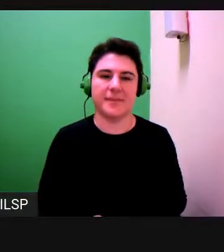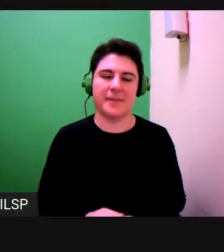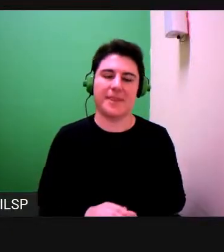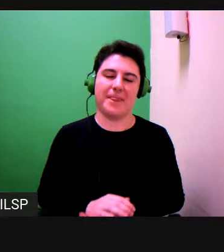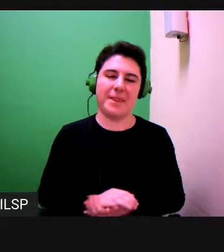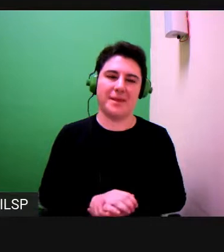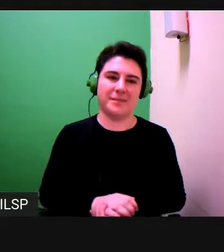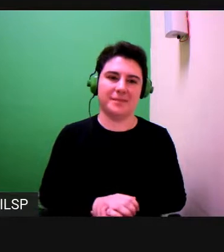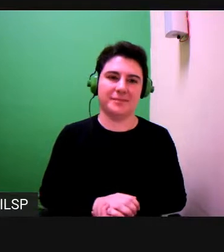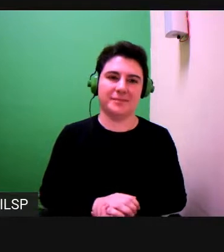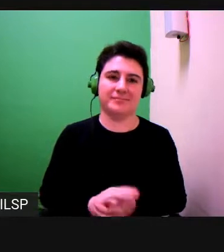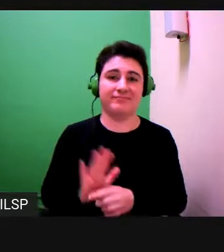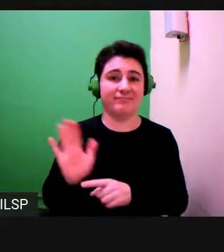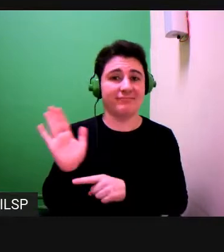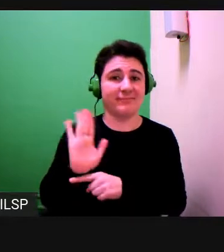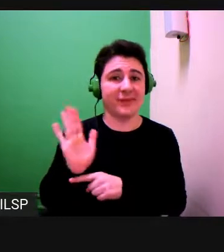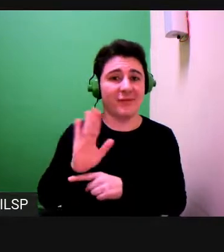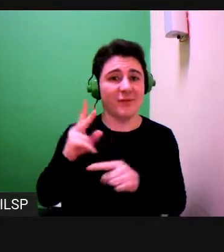Cortou o vídeo.